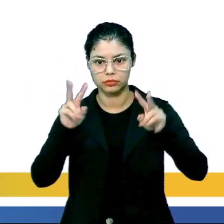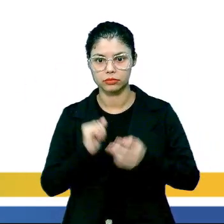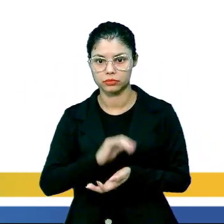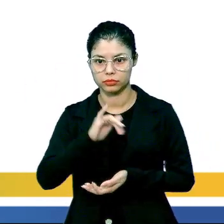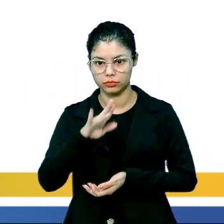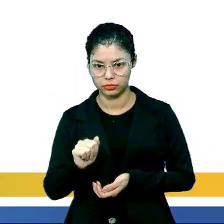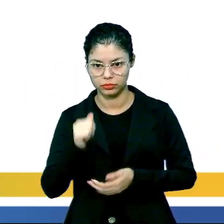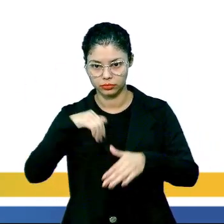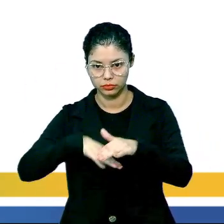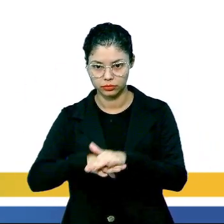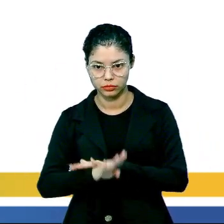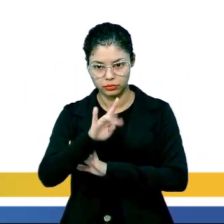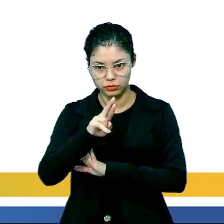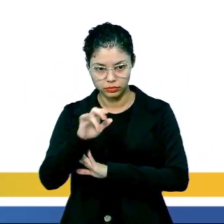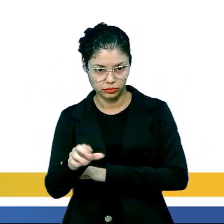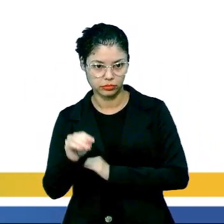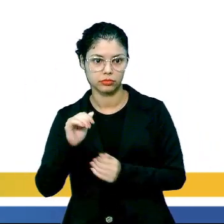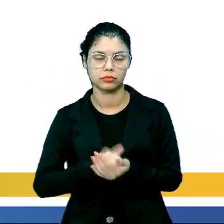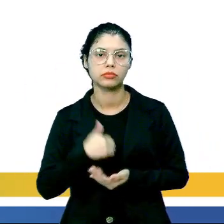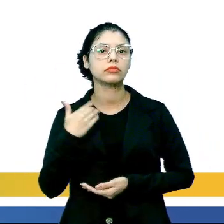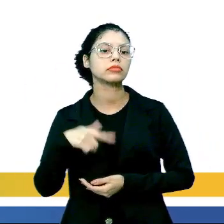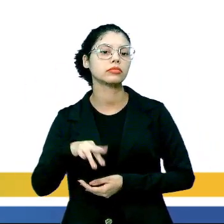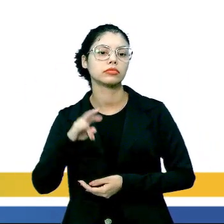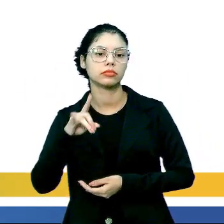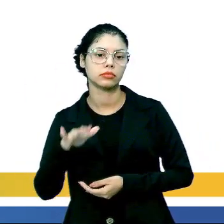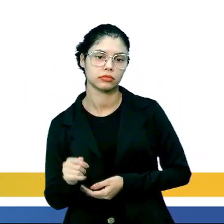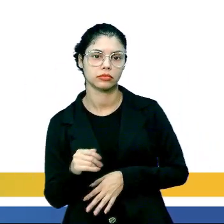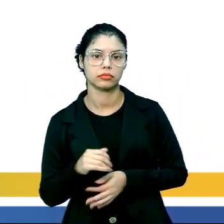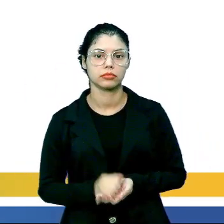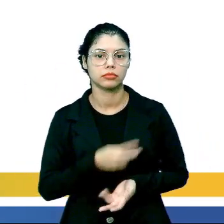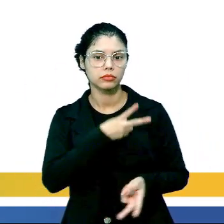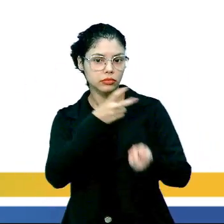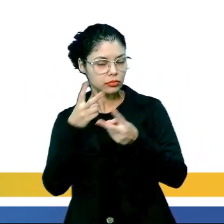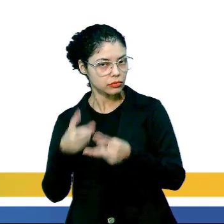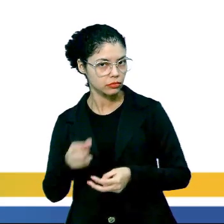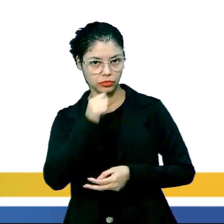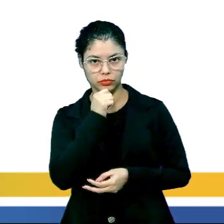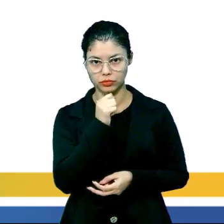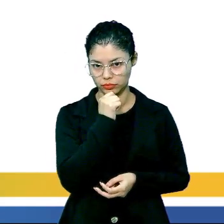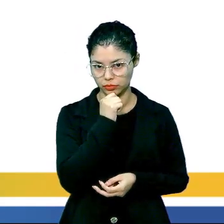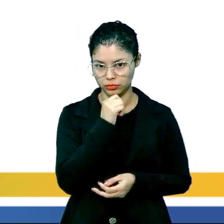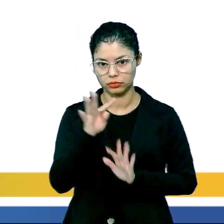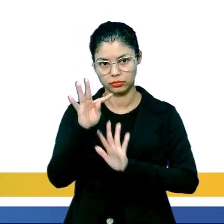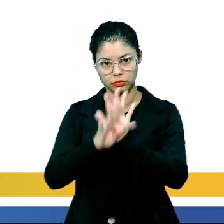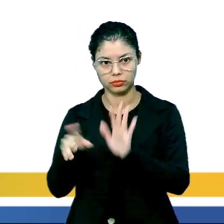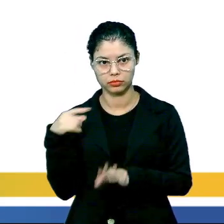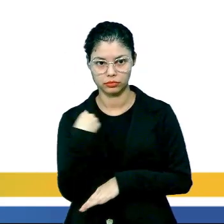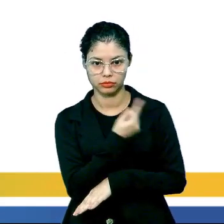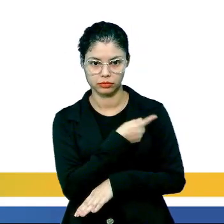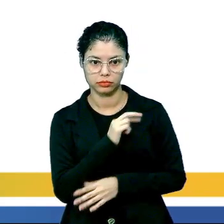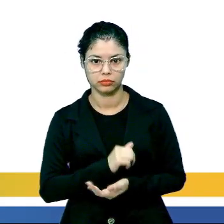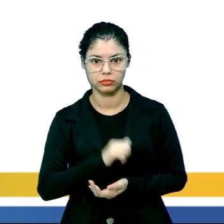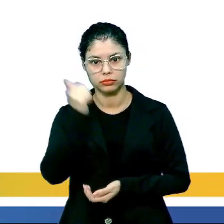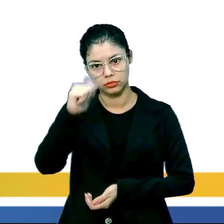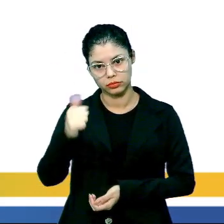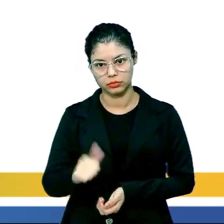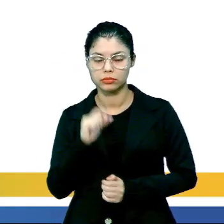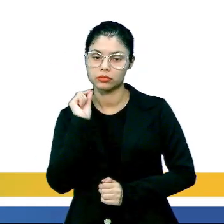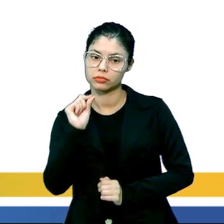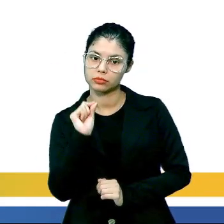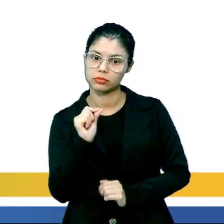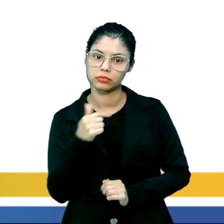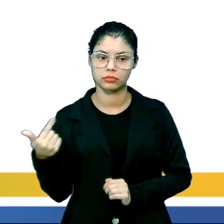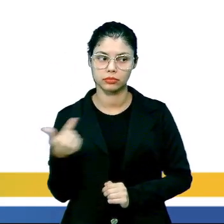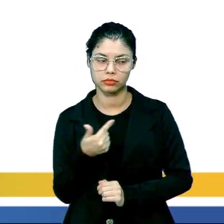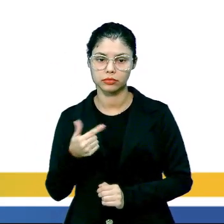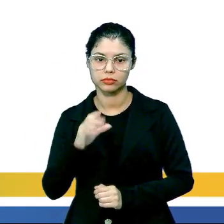visem coibir e mitigar esta querela. Observa que eu inicio lá o nosso texto, é válido ressaltar que,